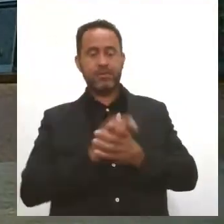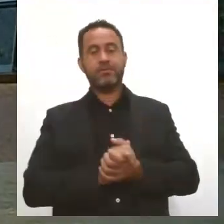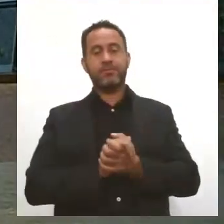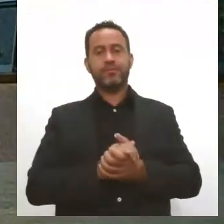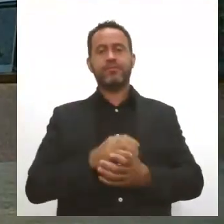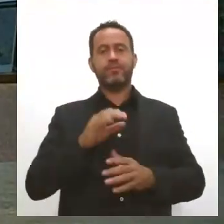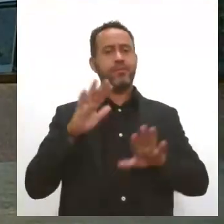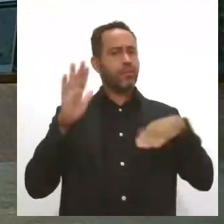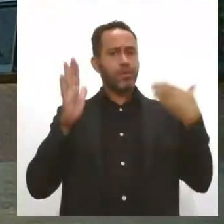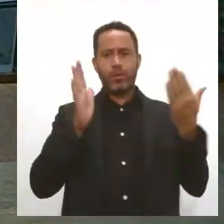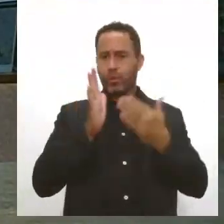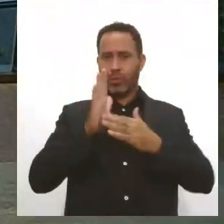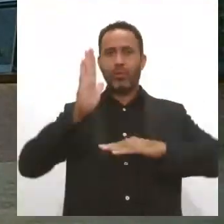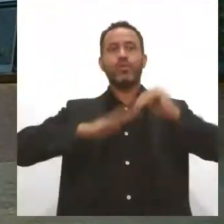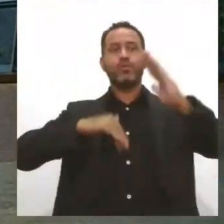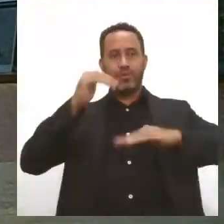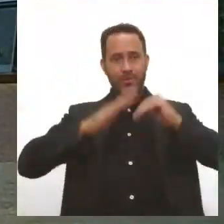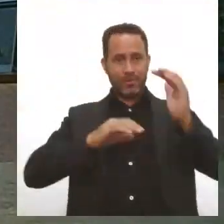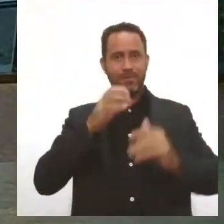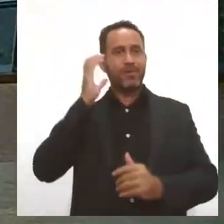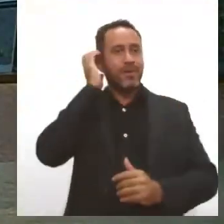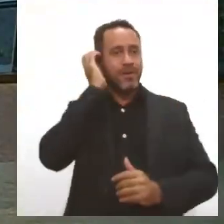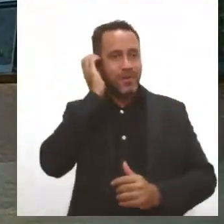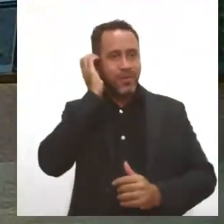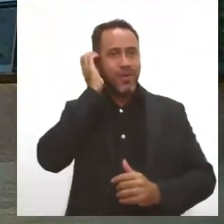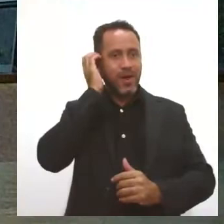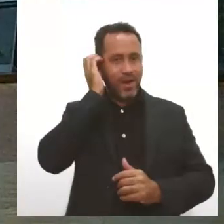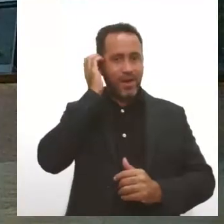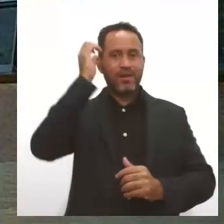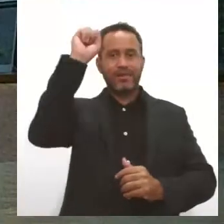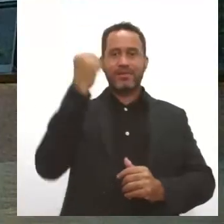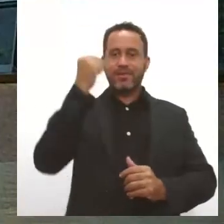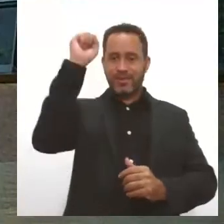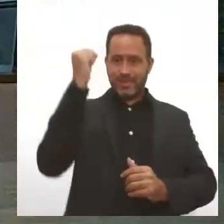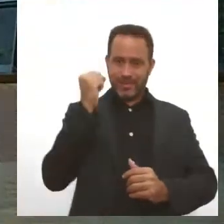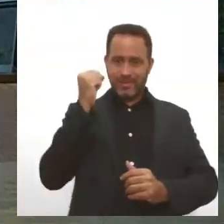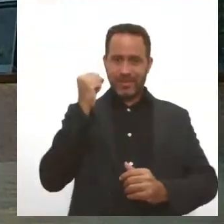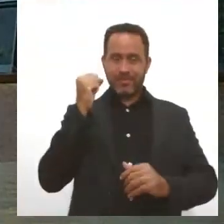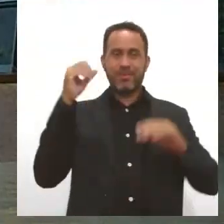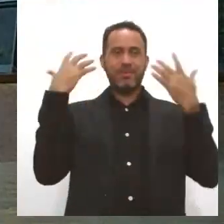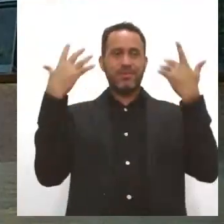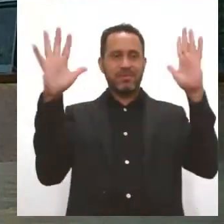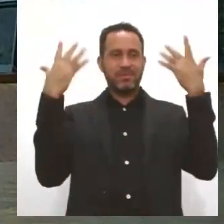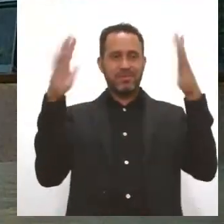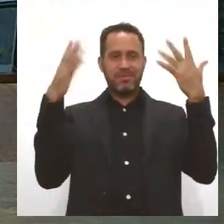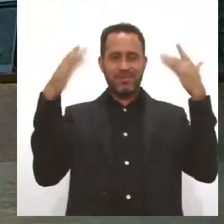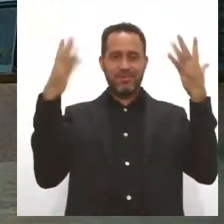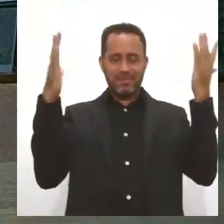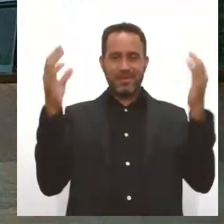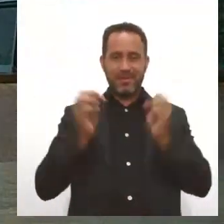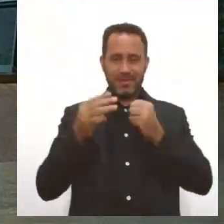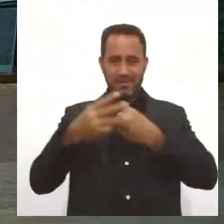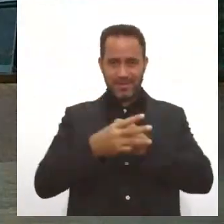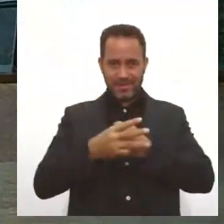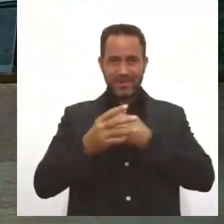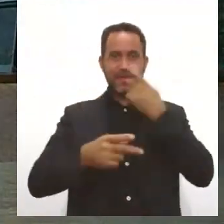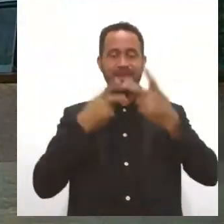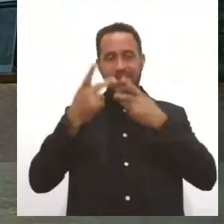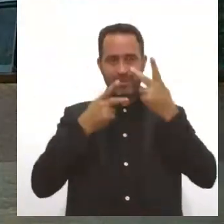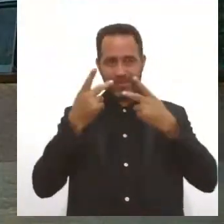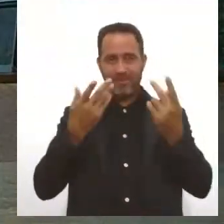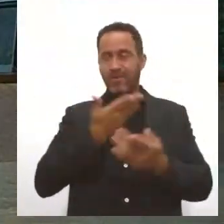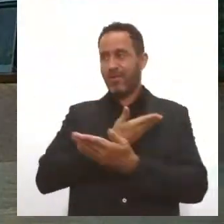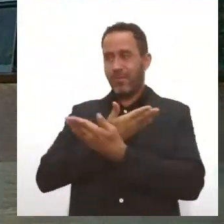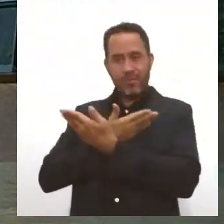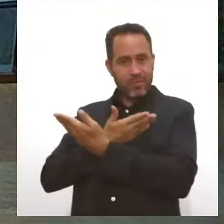aí. A todos os profissionais do rádio do Estado de Sergipe, do Brasil, nossa homenagem aqui da TV Alese. Como bem falou o Carlos Eduardo